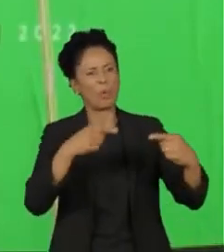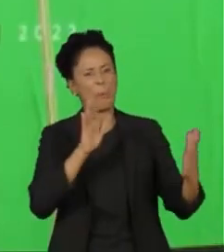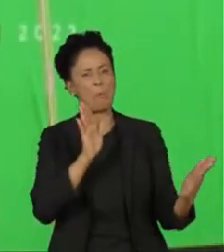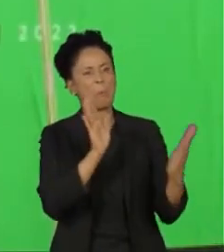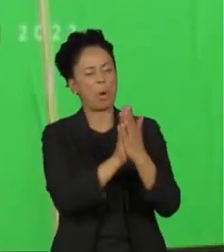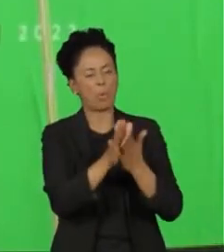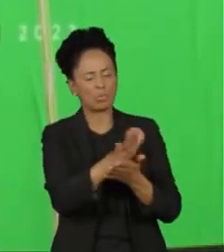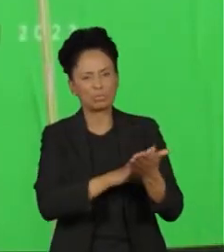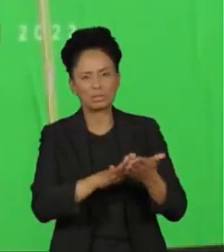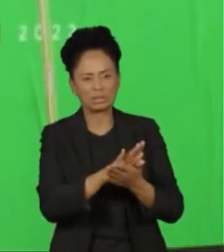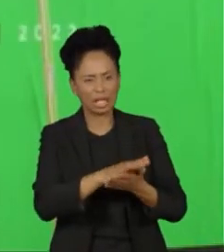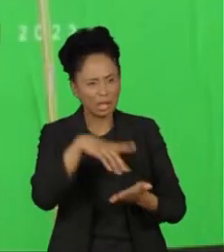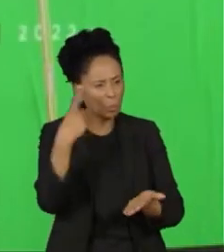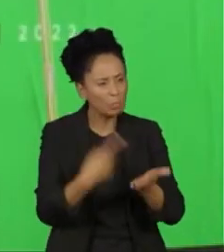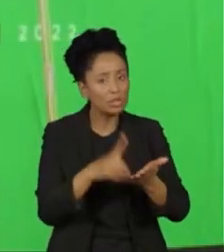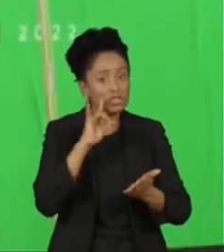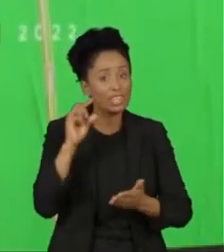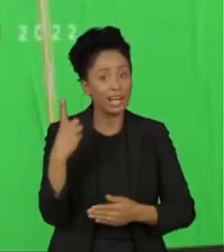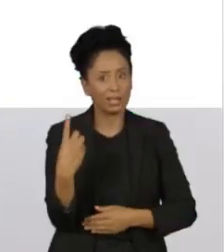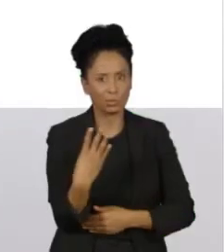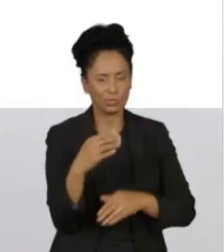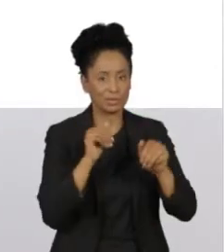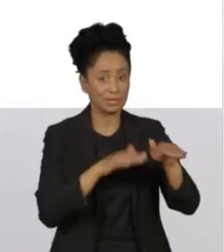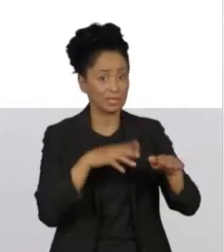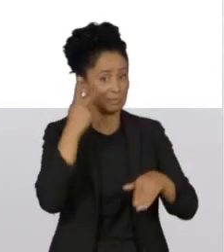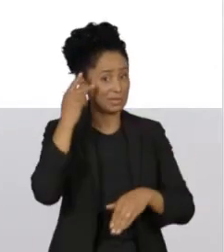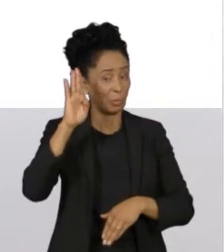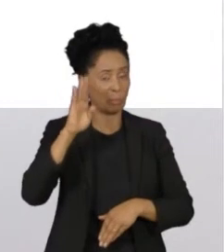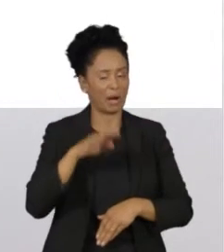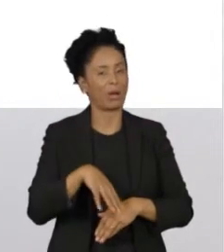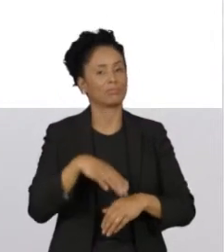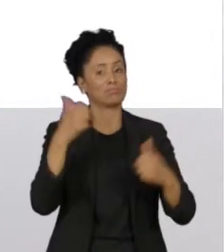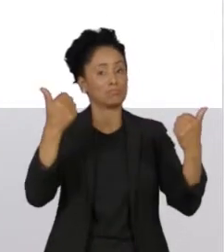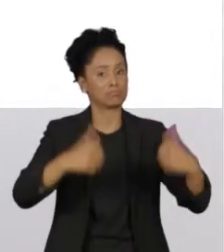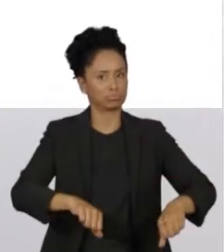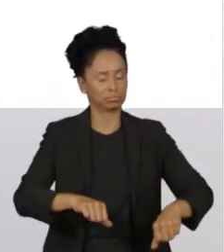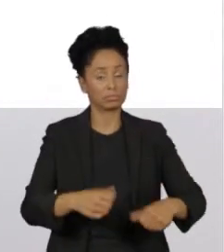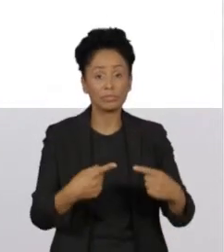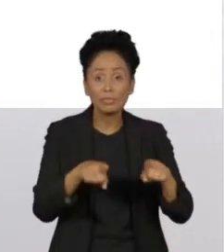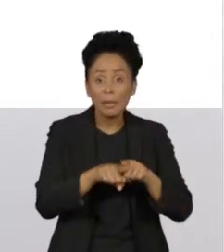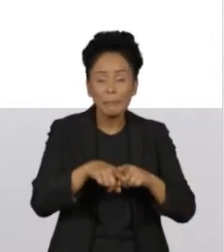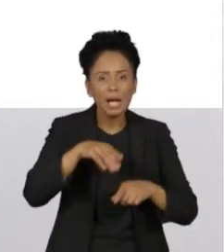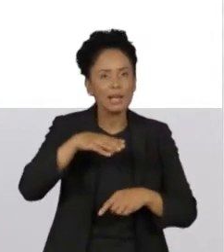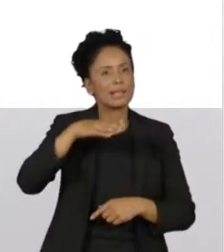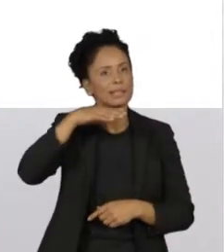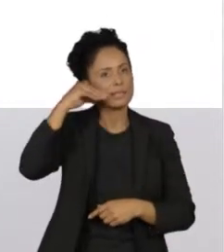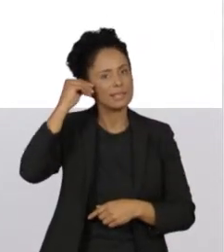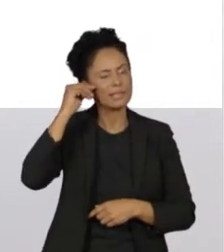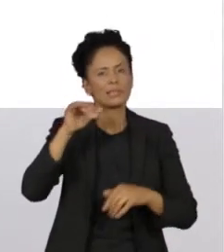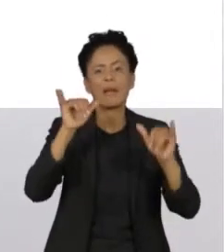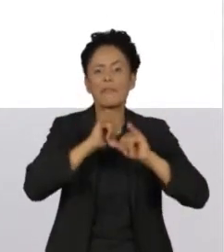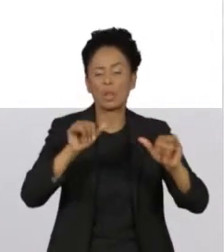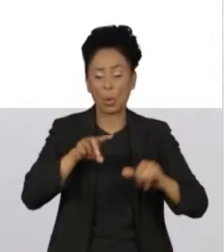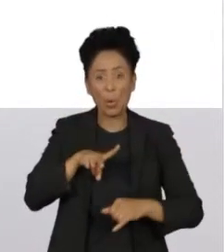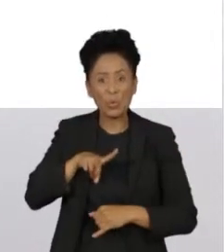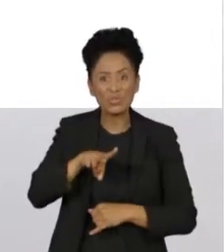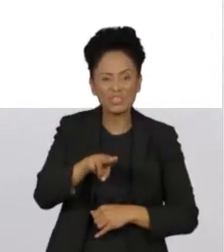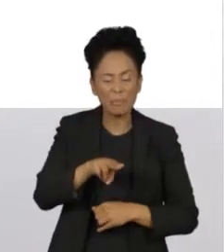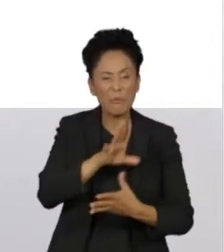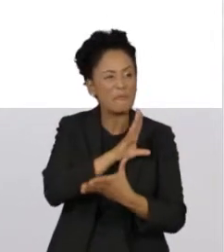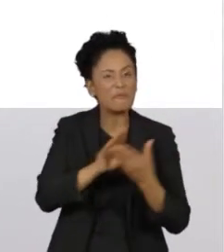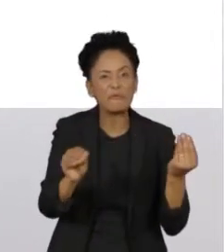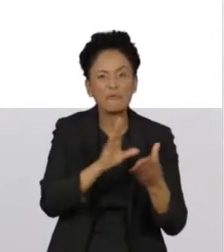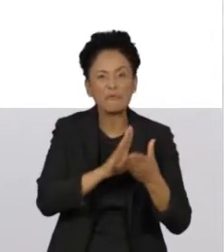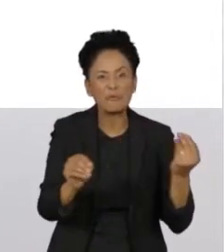marcado para 14 de setembro em São Paulo. Nas redes sociais, Ciro postou que os gêmeos fujões repetiram o absurdo de